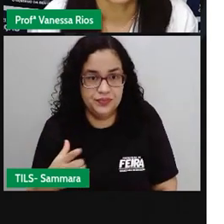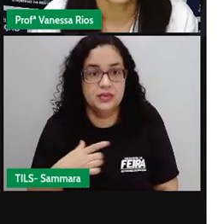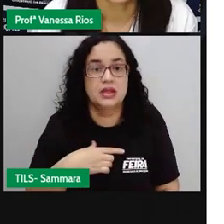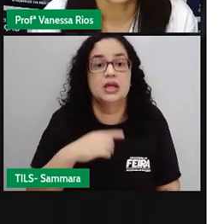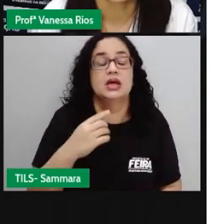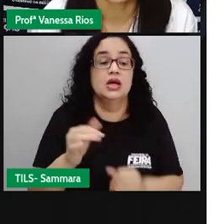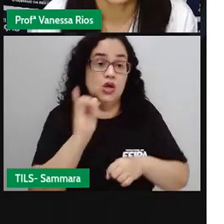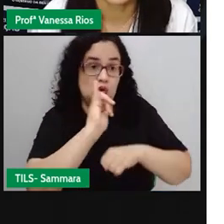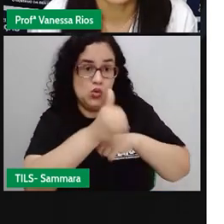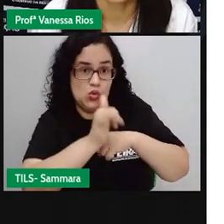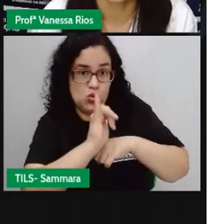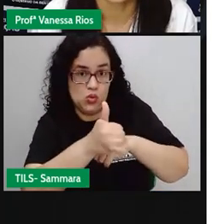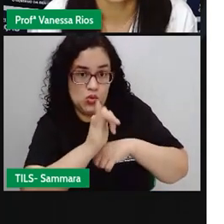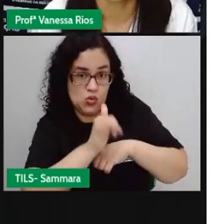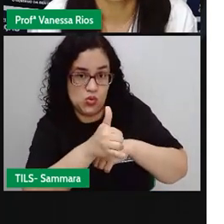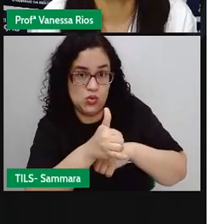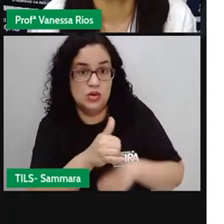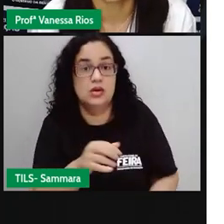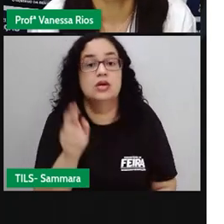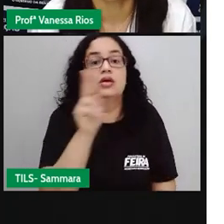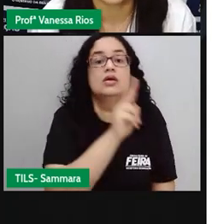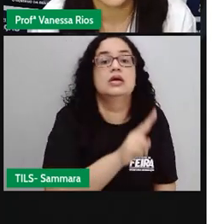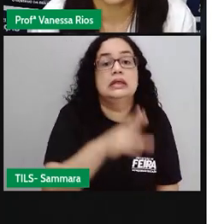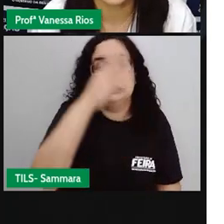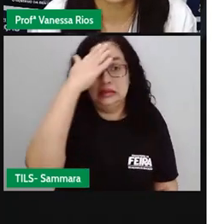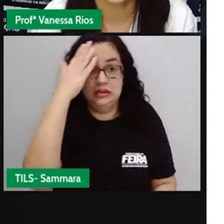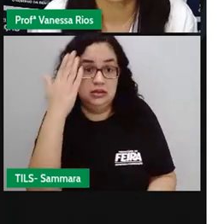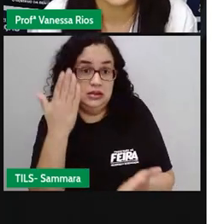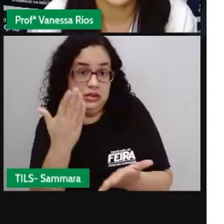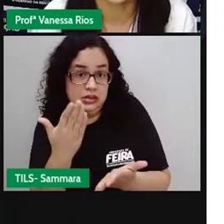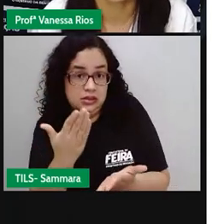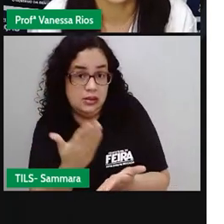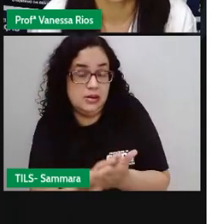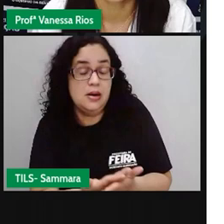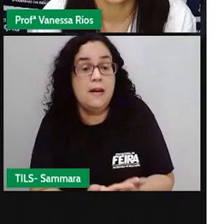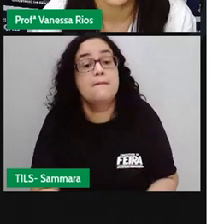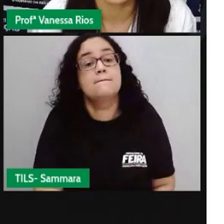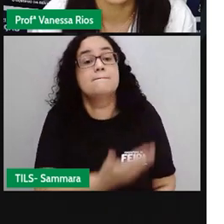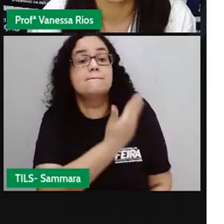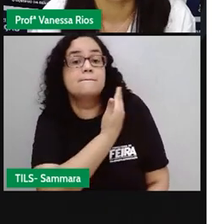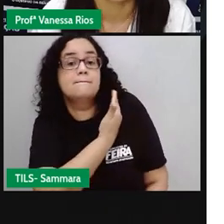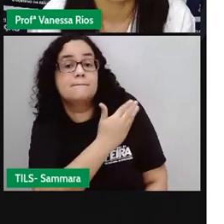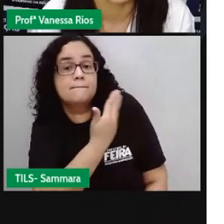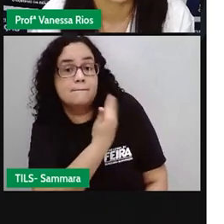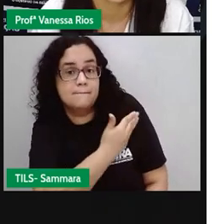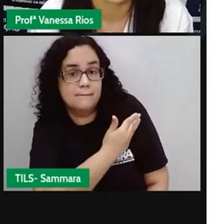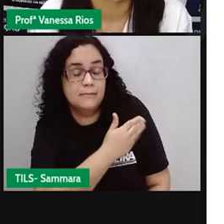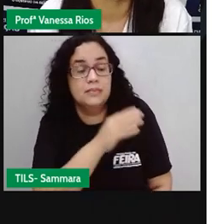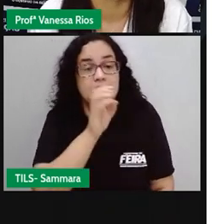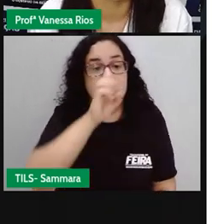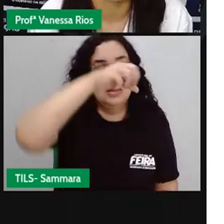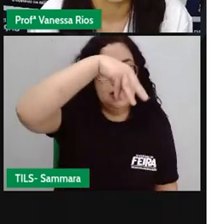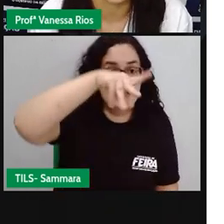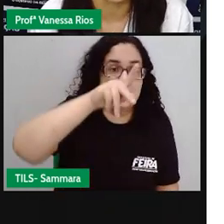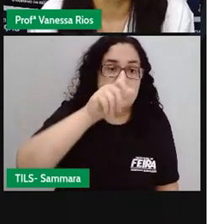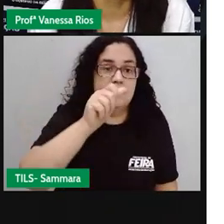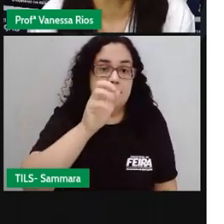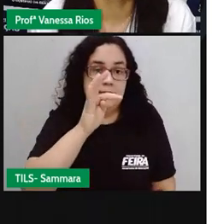crônica de Moacir Scurir usa a crendice popular para tratar de preconceitos e empatia.